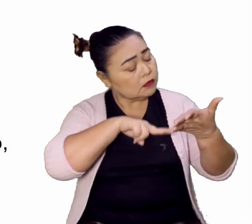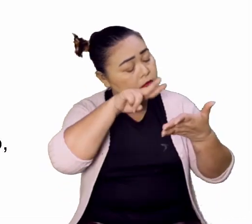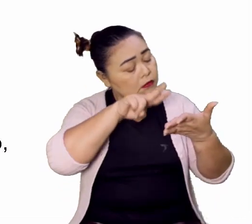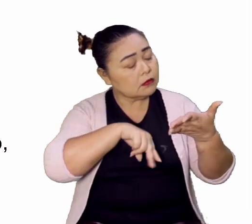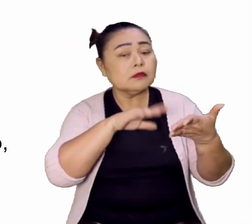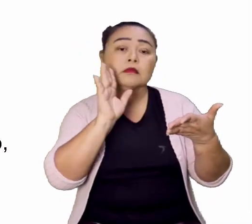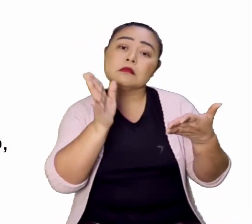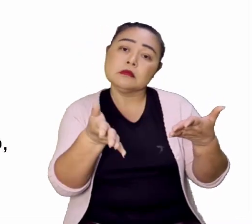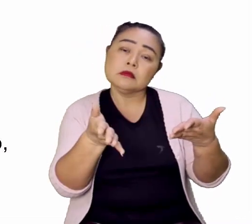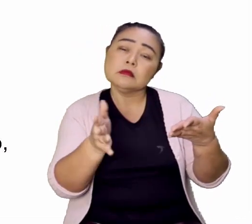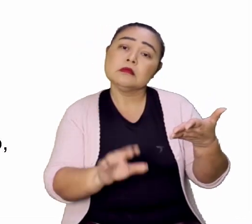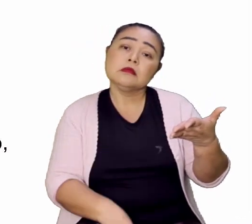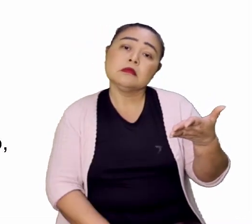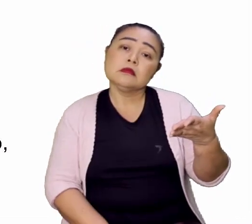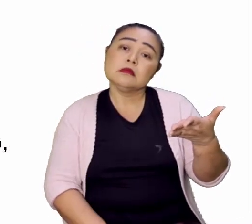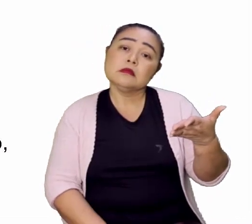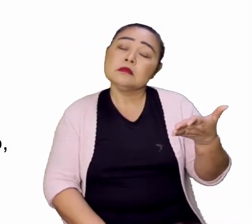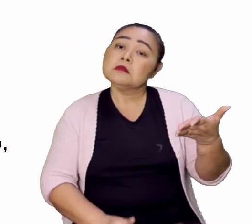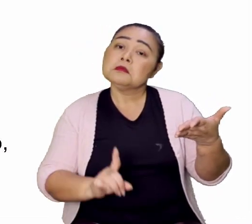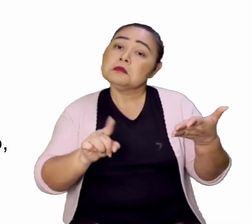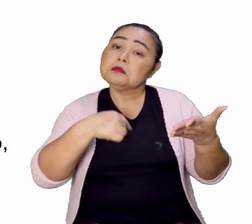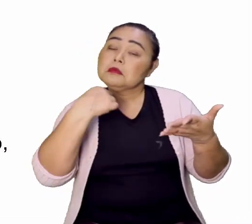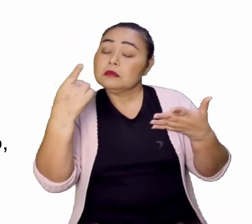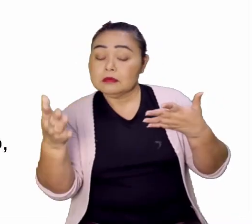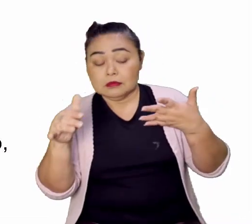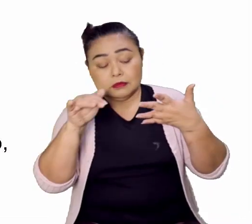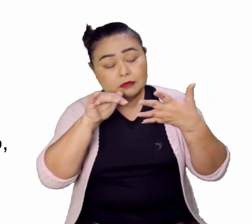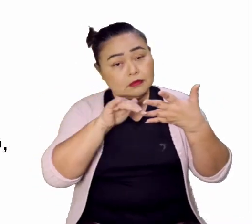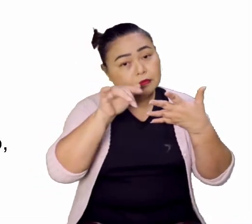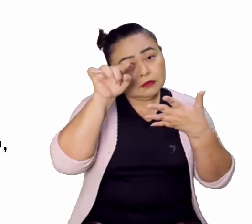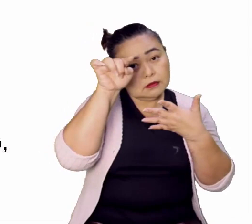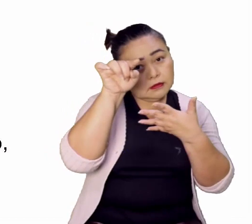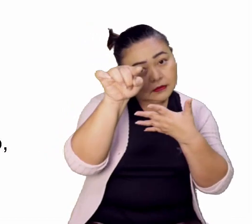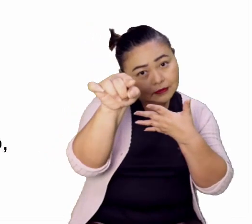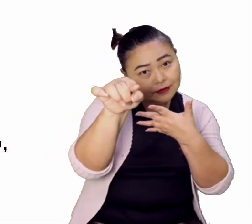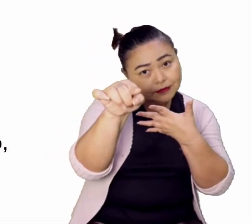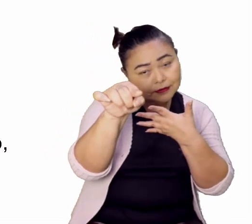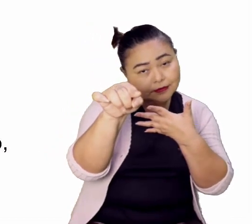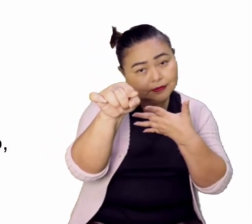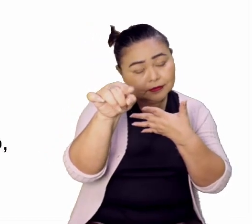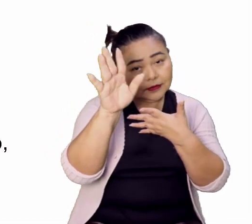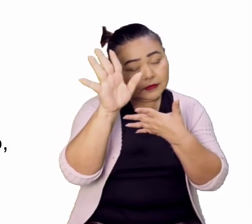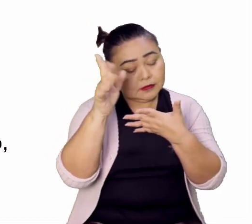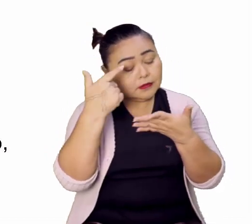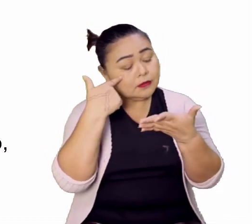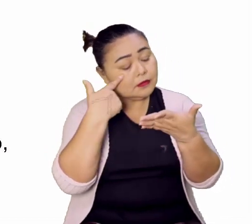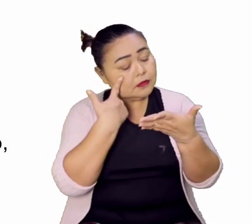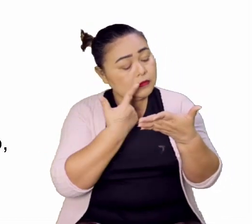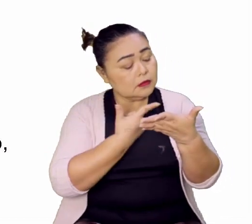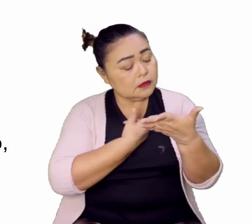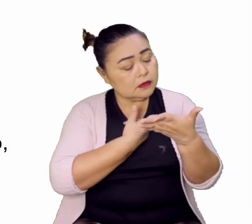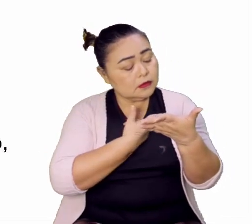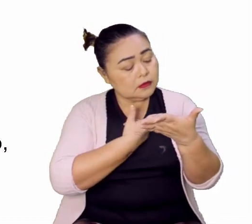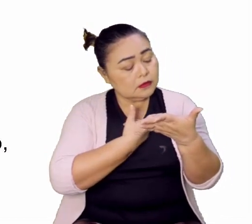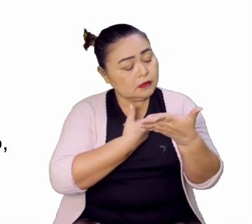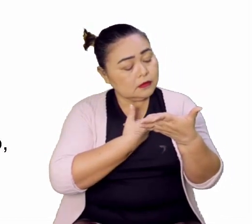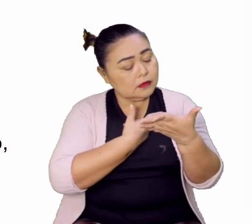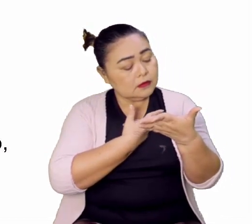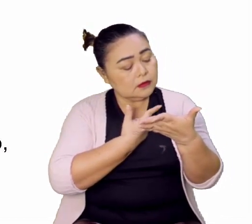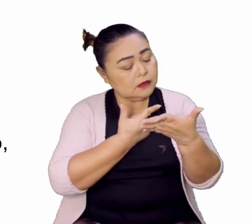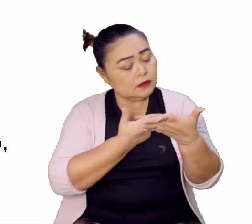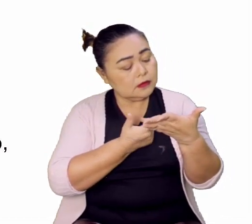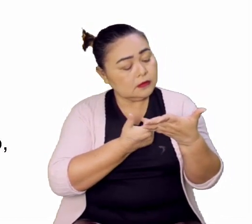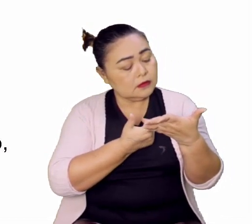certeza, nós fomos para intervalo, você pegou e fez